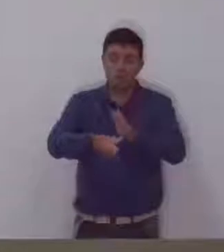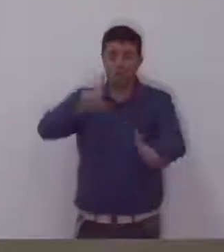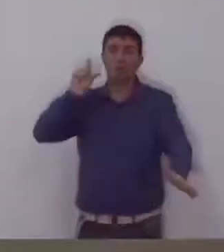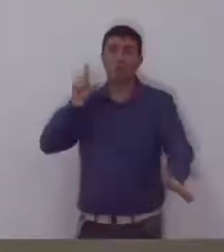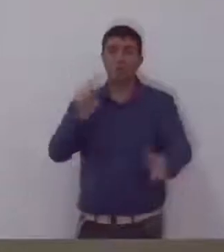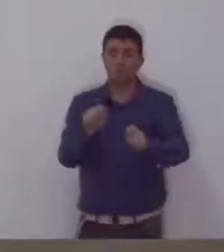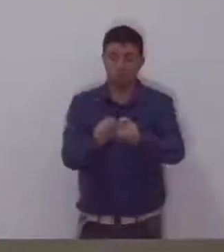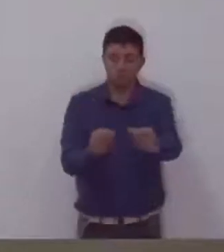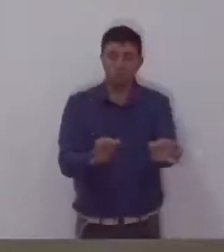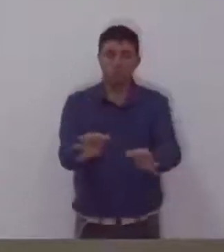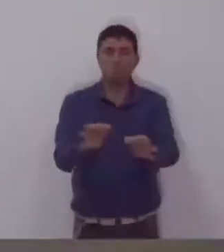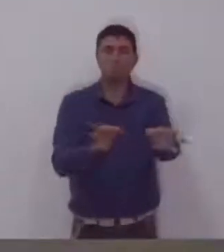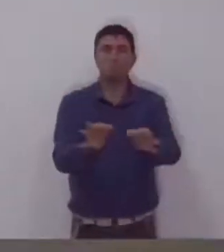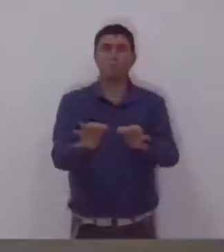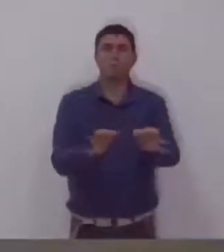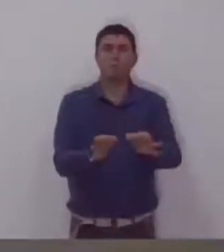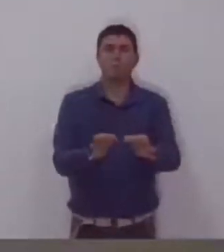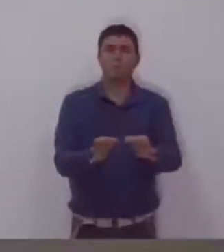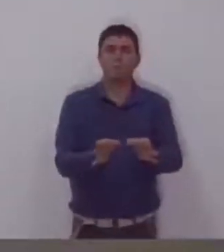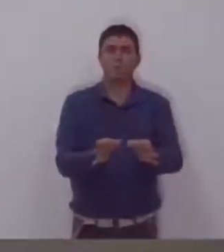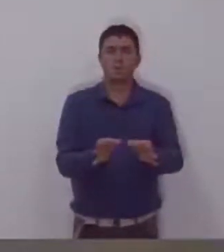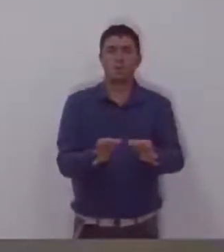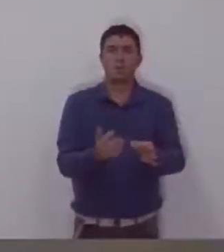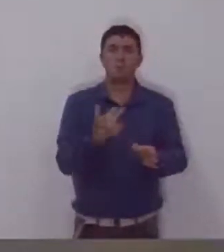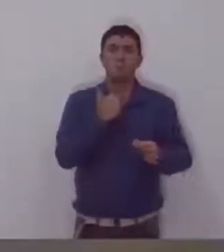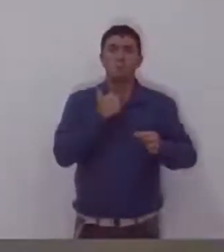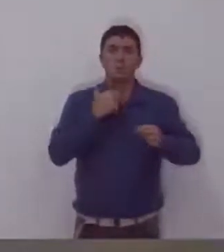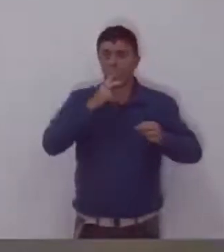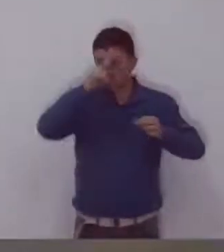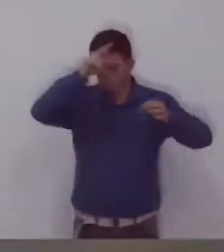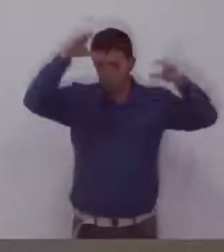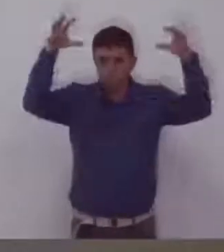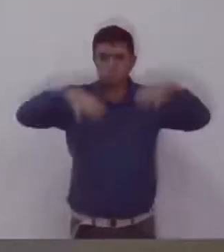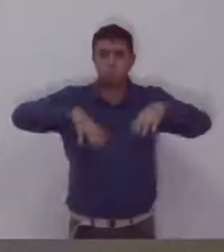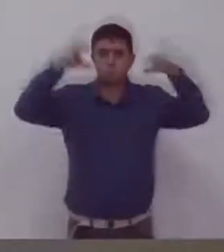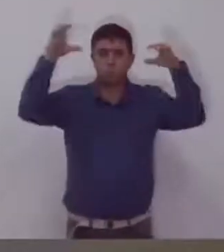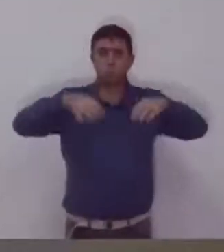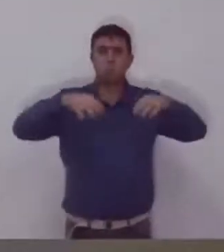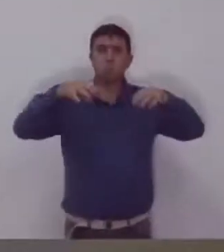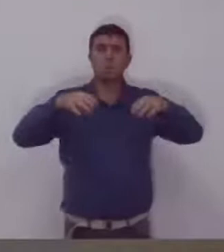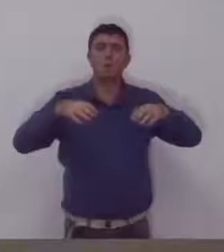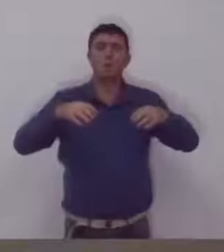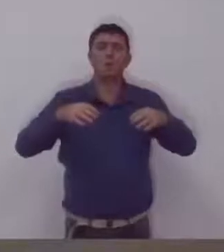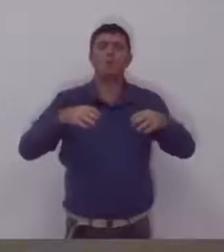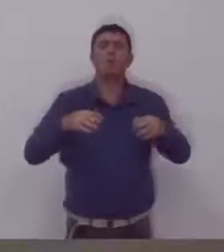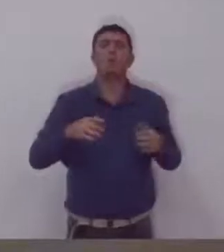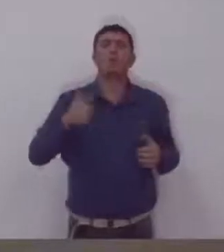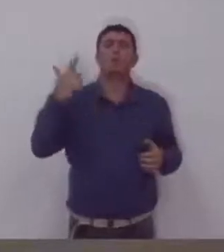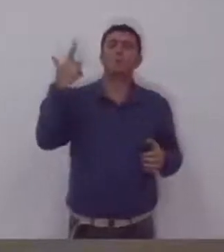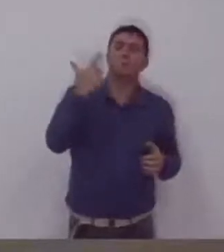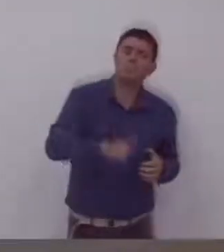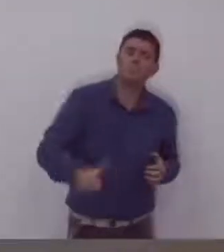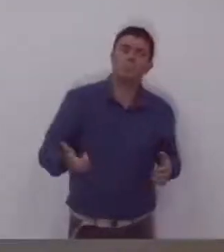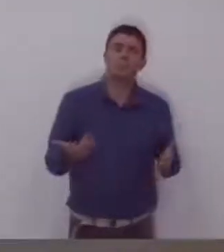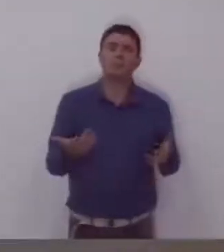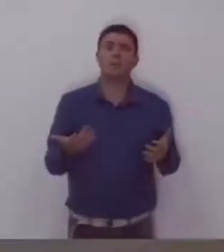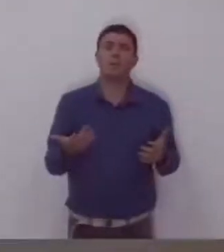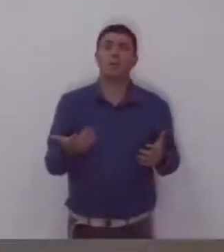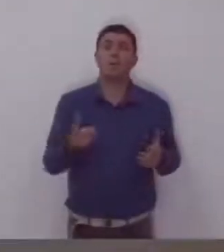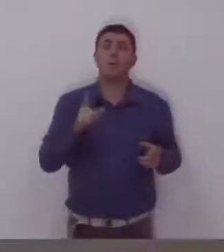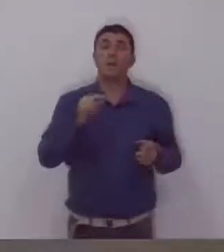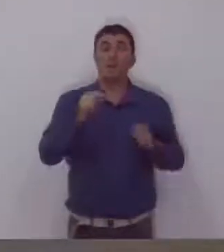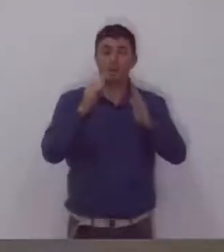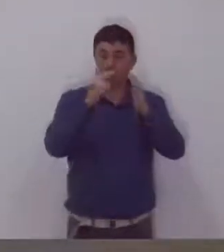O que não pode acontecer é que uma chuva volumosa, como foi, novamente, principalmente quem mora ali na Barra Funda,